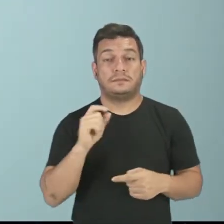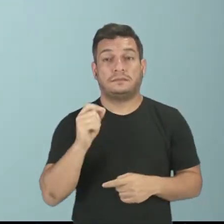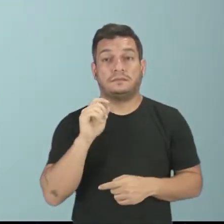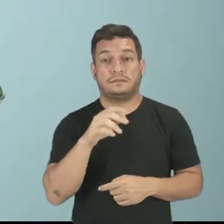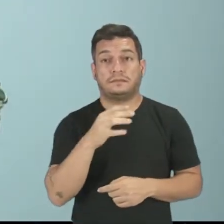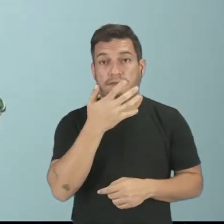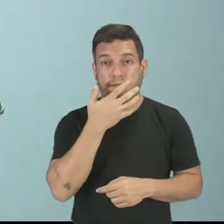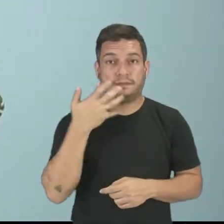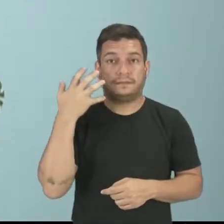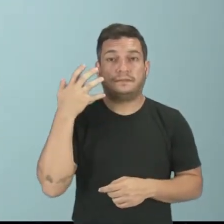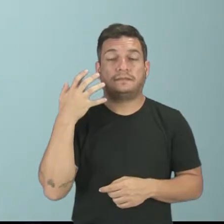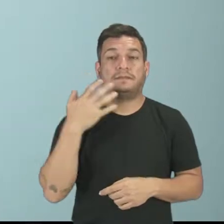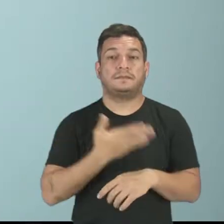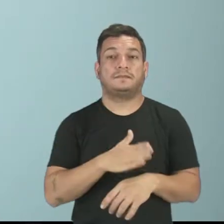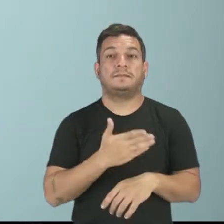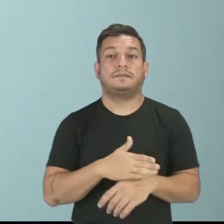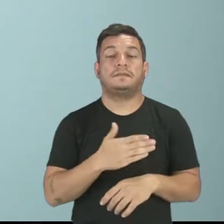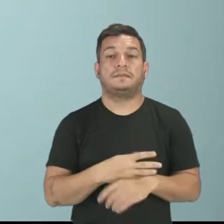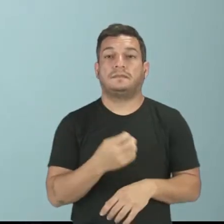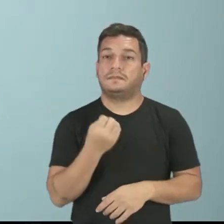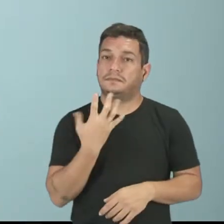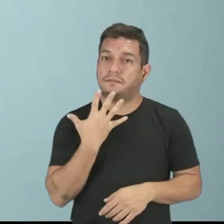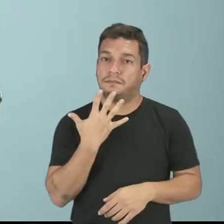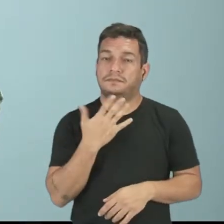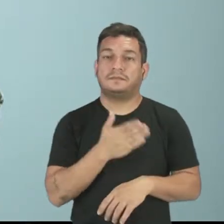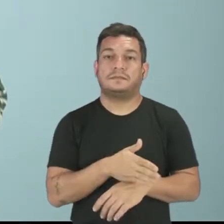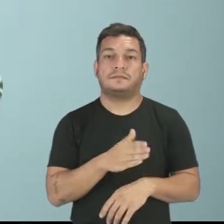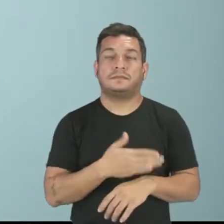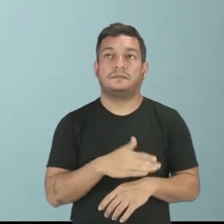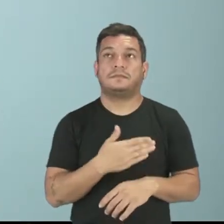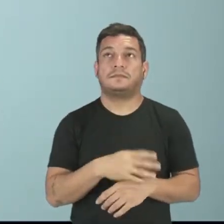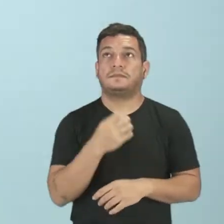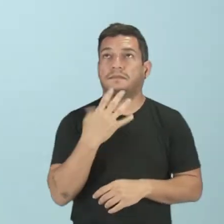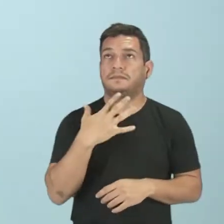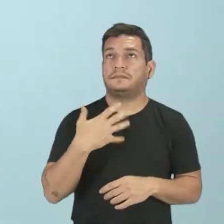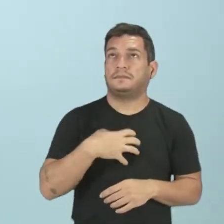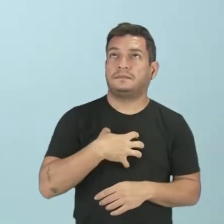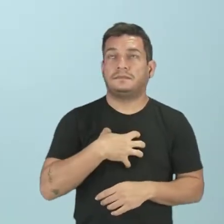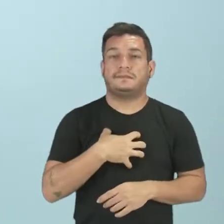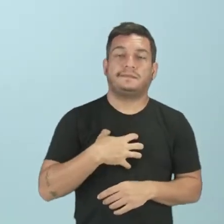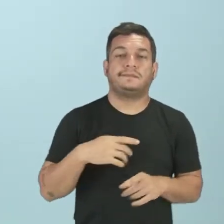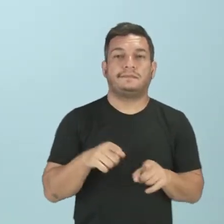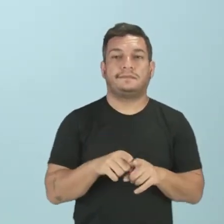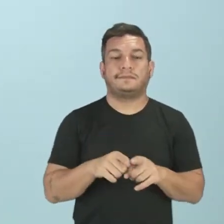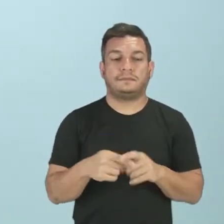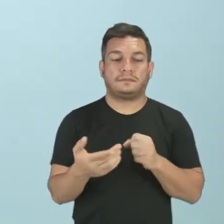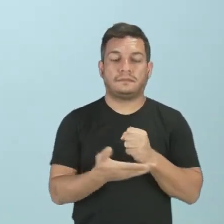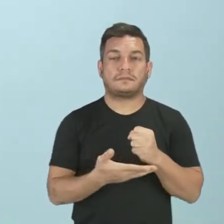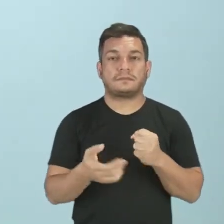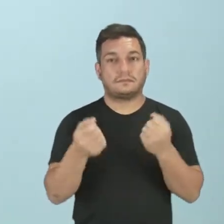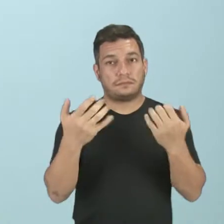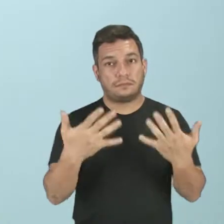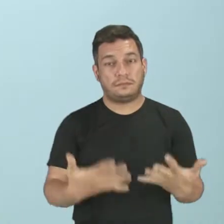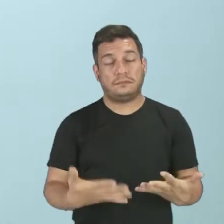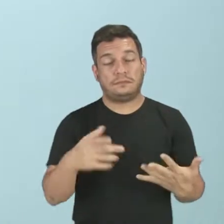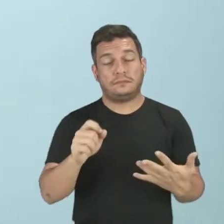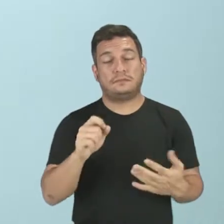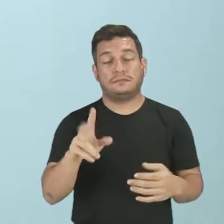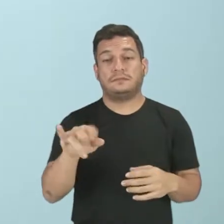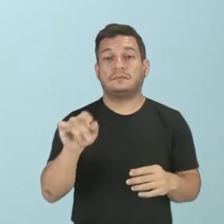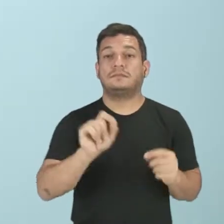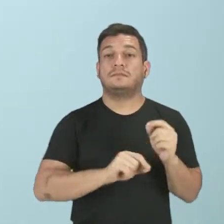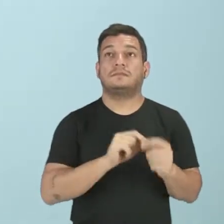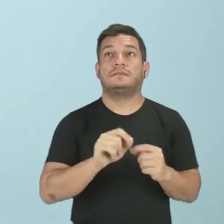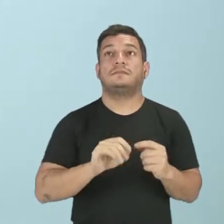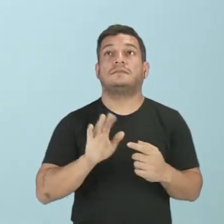virtude, essa prática do bem, essa prática de bons hábitos, que segundo Aristóteles fala, ela vai lhe